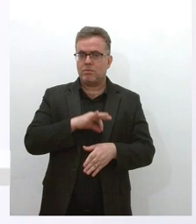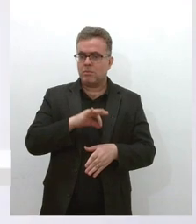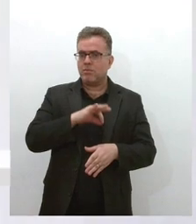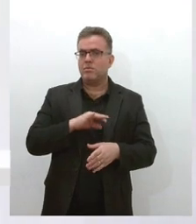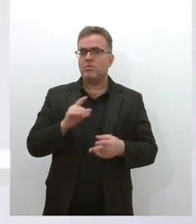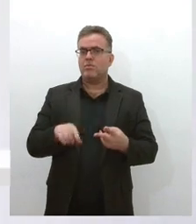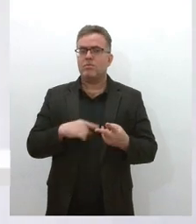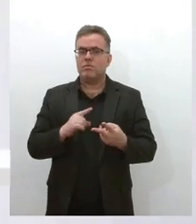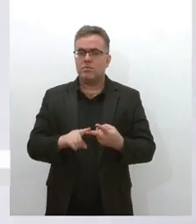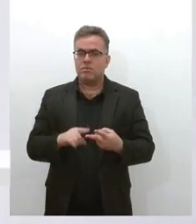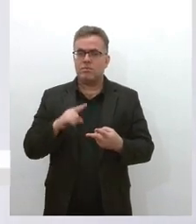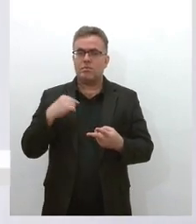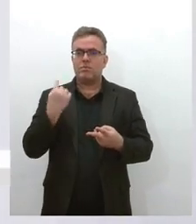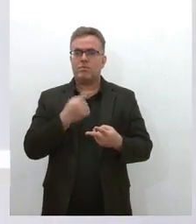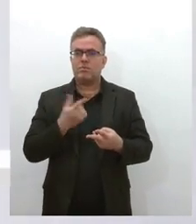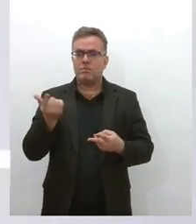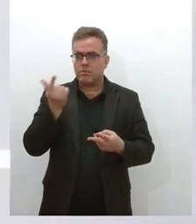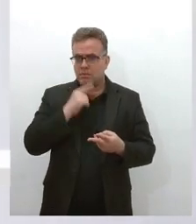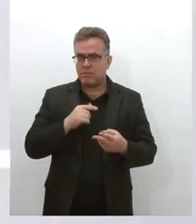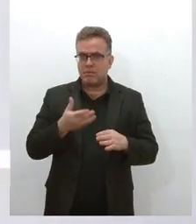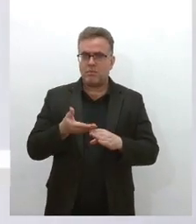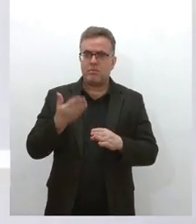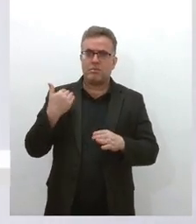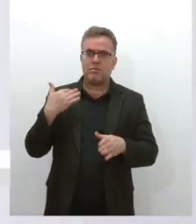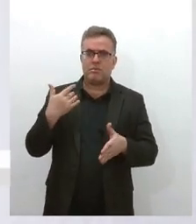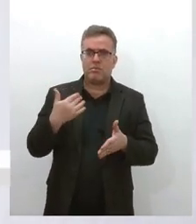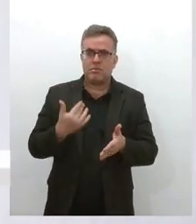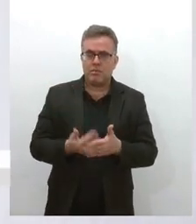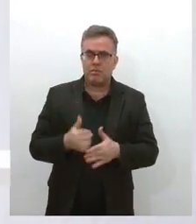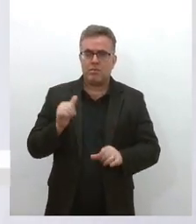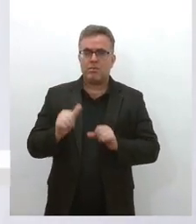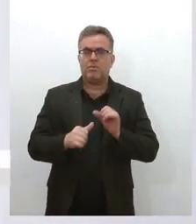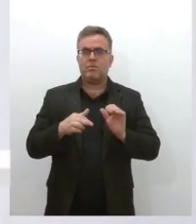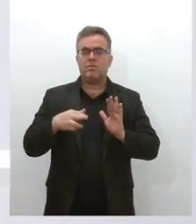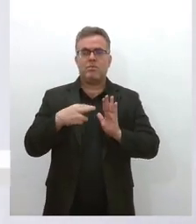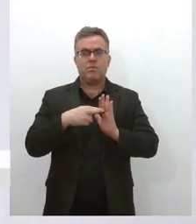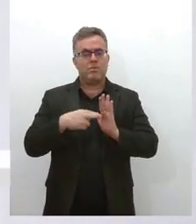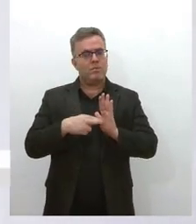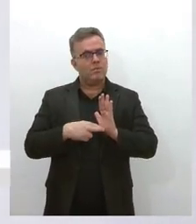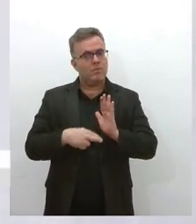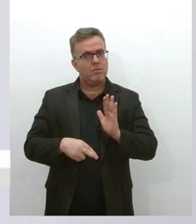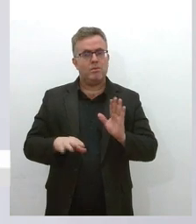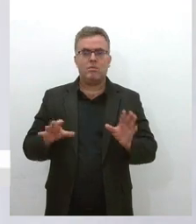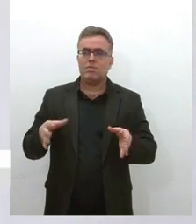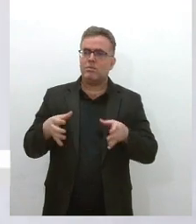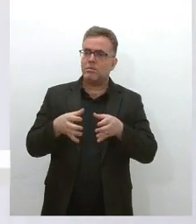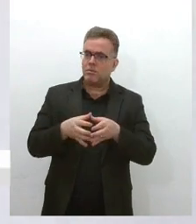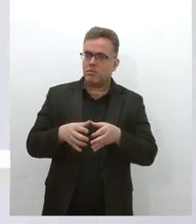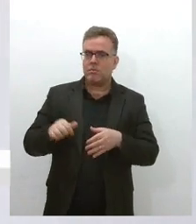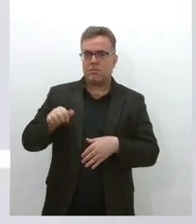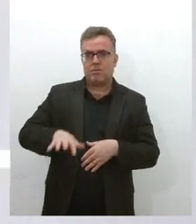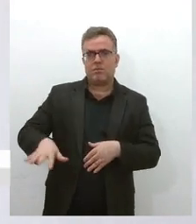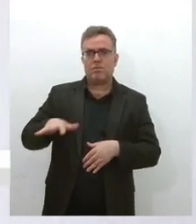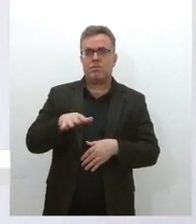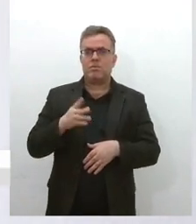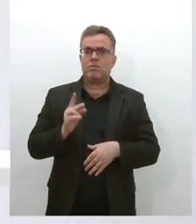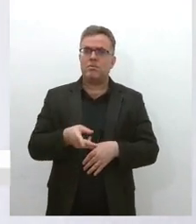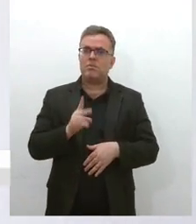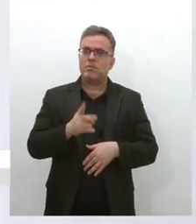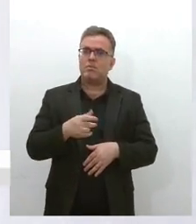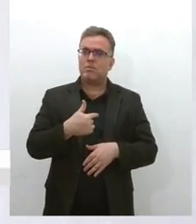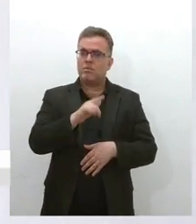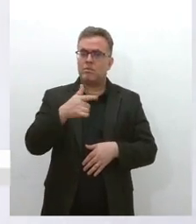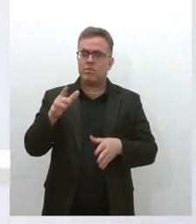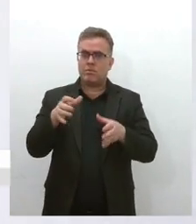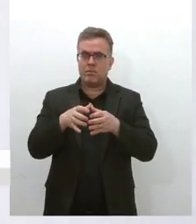nós conseguimos recentemente mudar o regime de trabalho de um coletivo de assistentes sociais, extensivo, inclusive, a outras categorias,